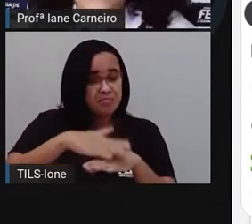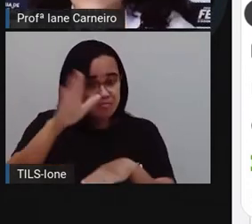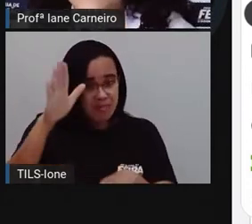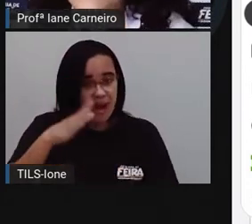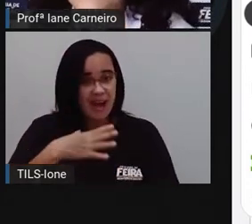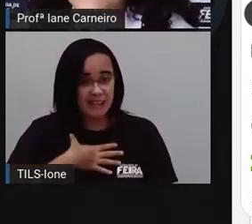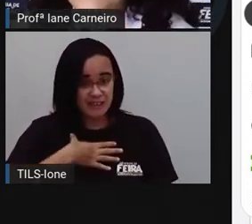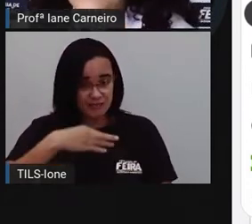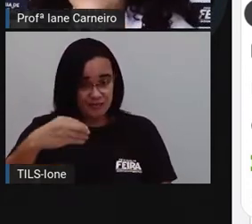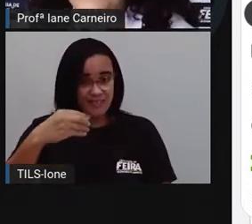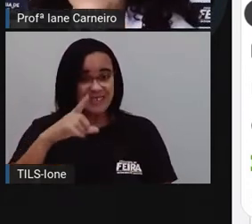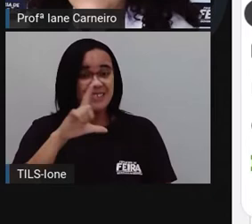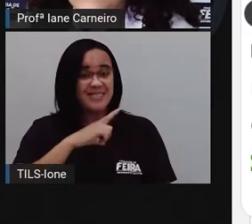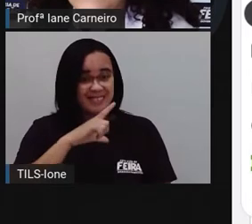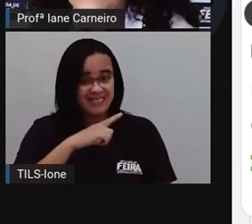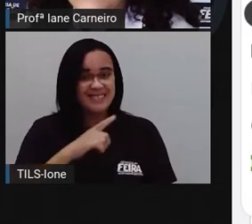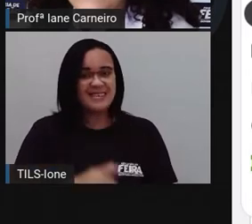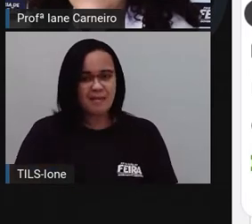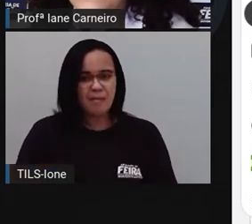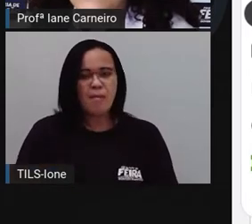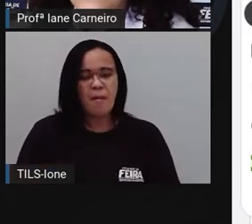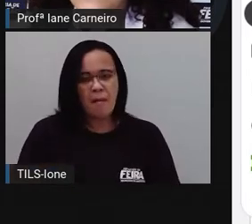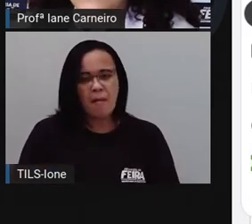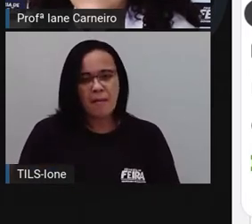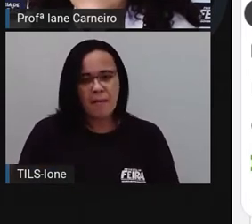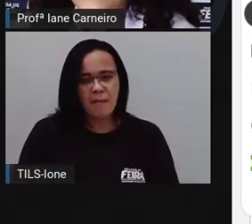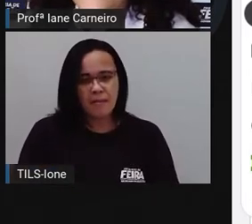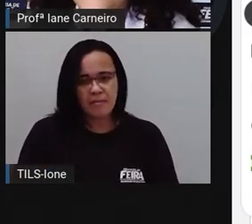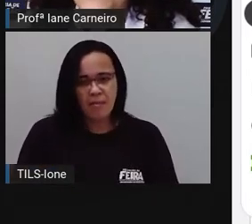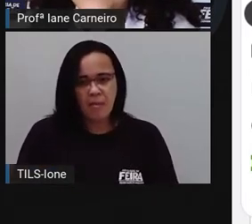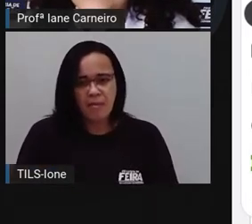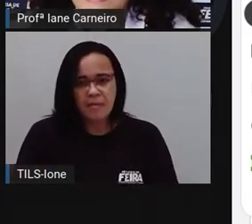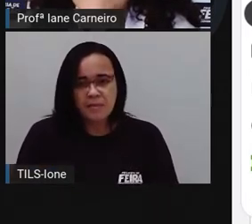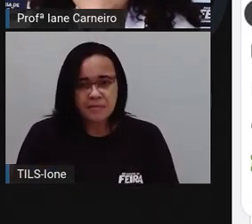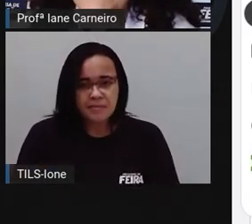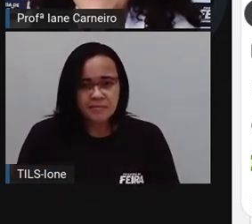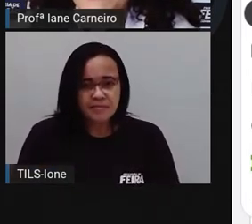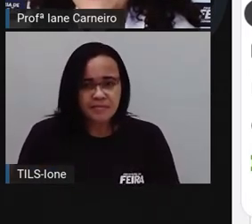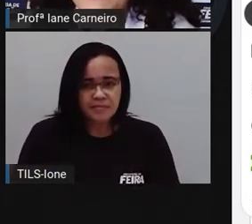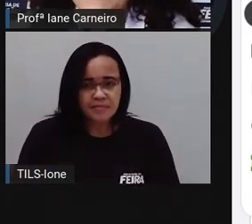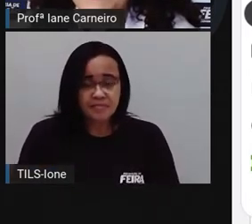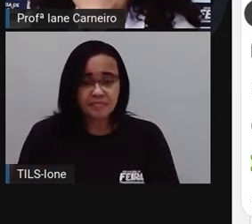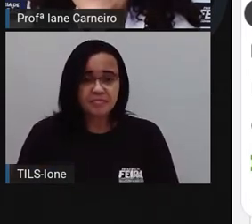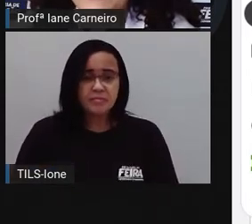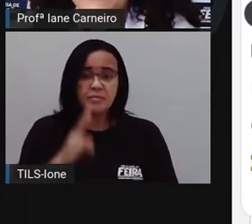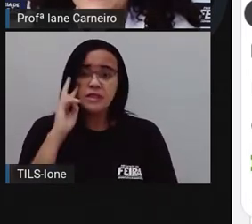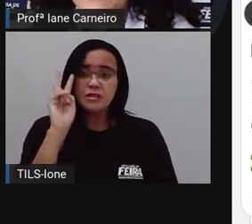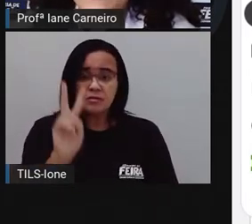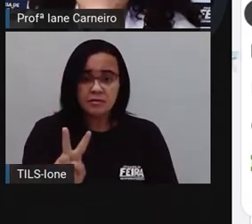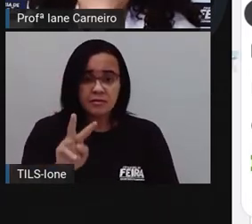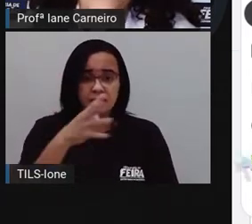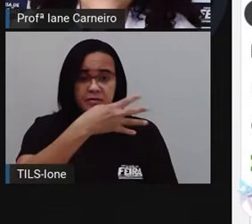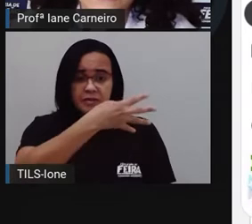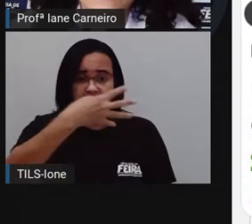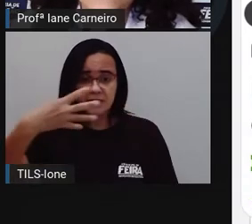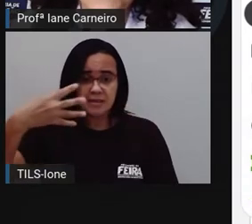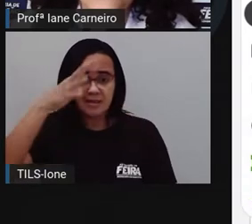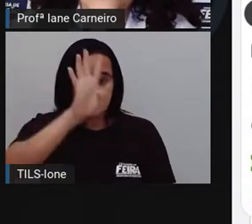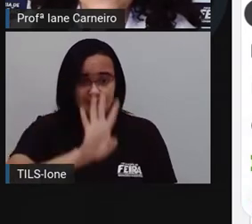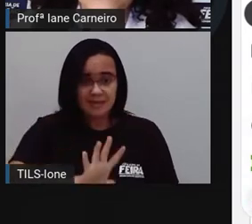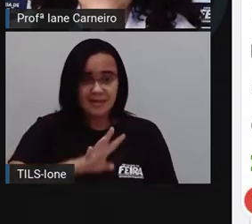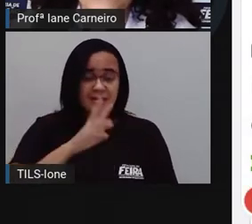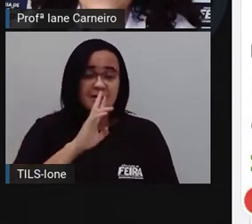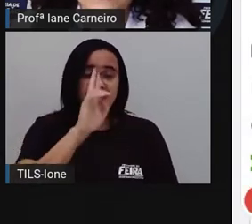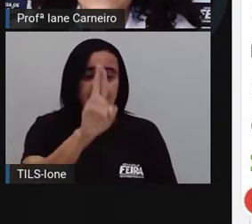Tartaruga. Muito bom. Então a gente observa a tabela, né? Pra poder encontrar a